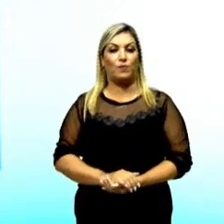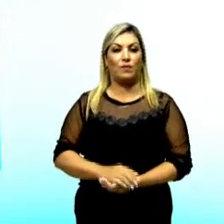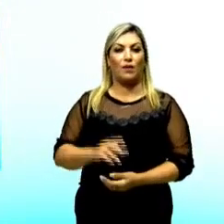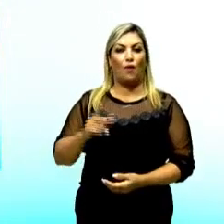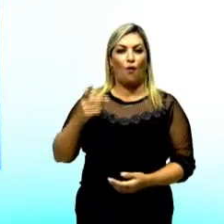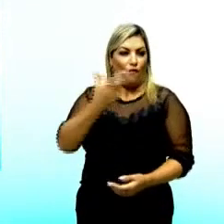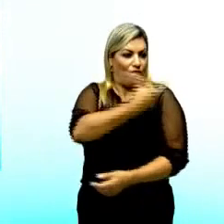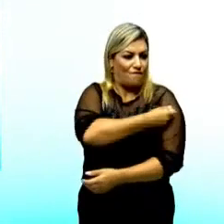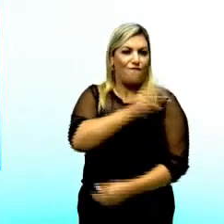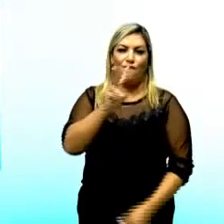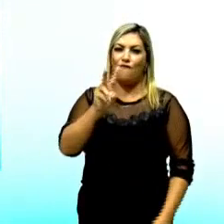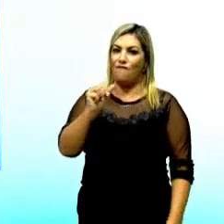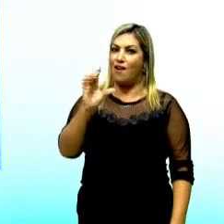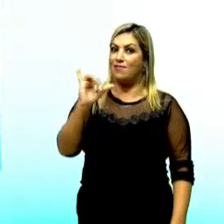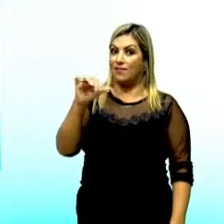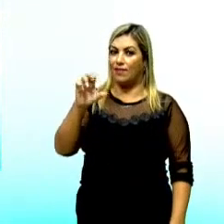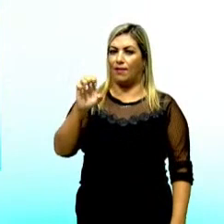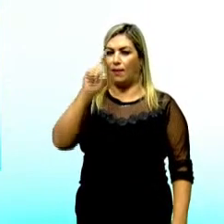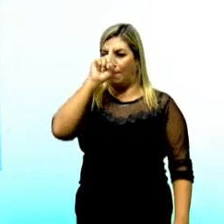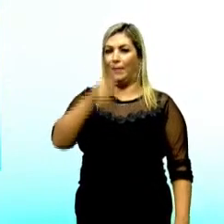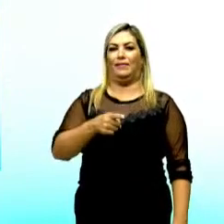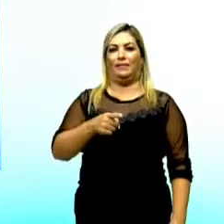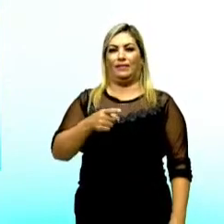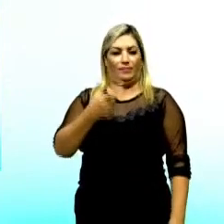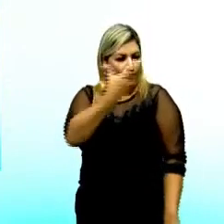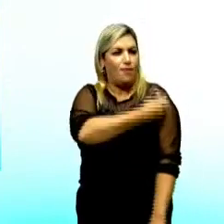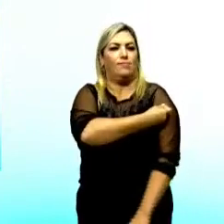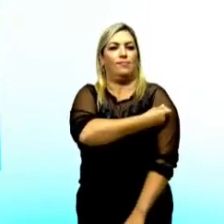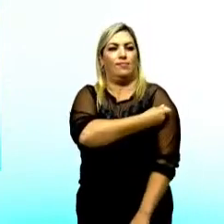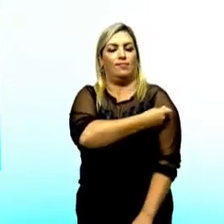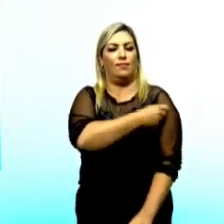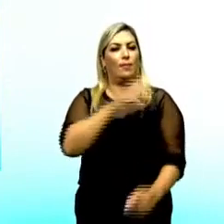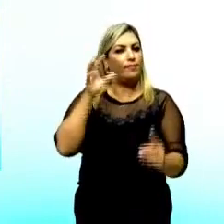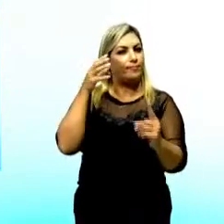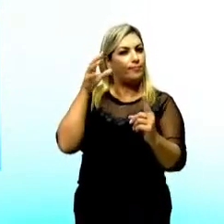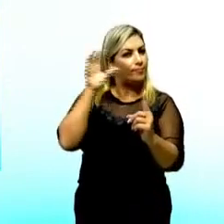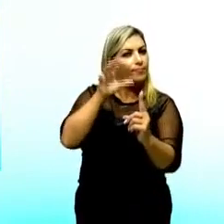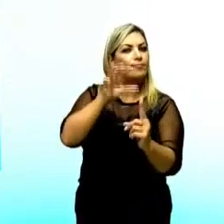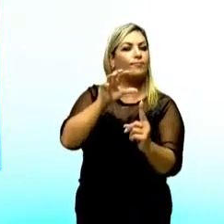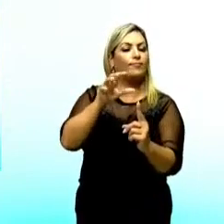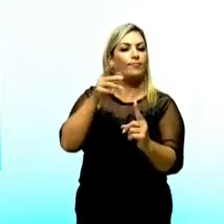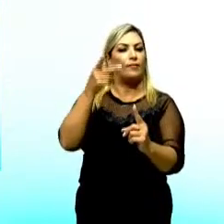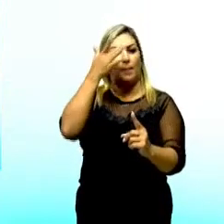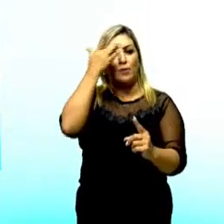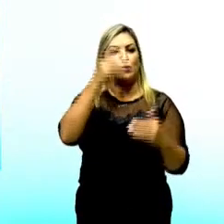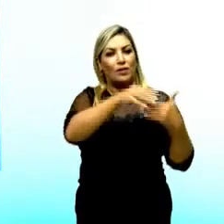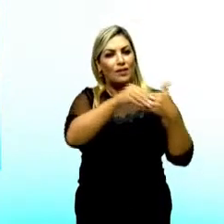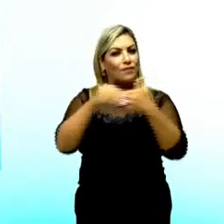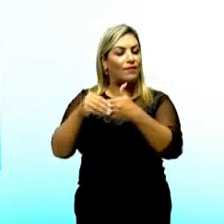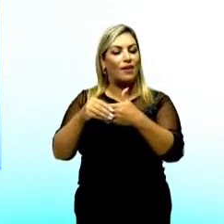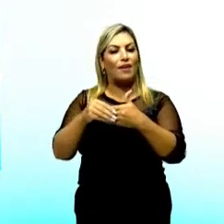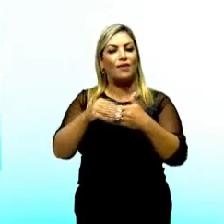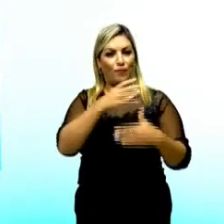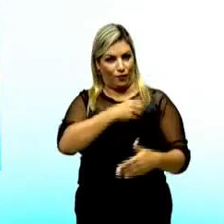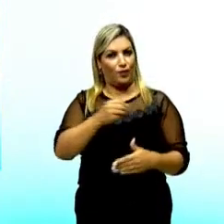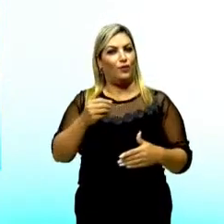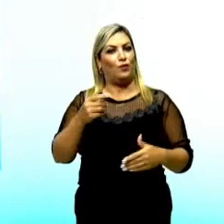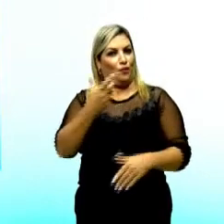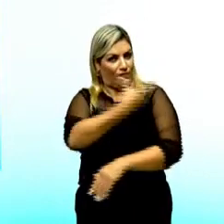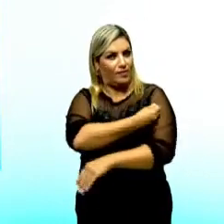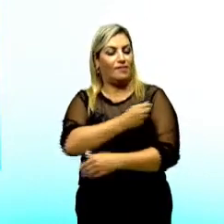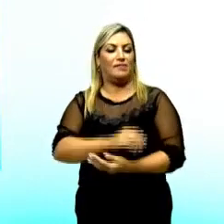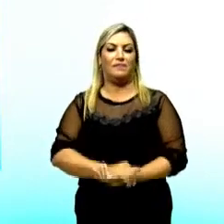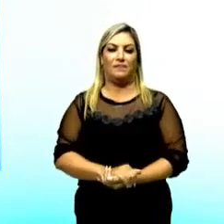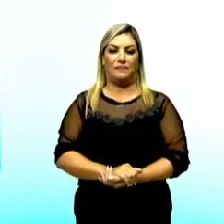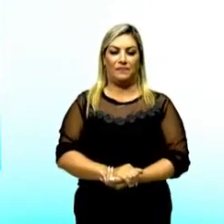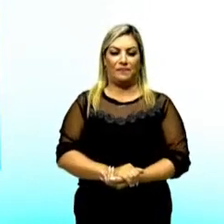verbo que está no imperativo e ele indica uma ordem justamente para convencer a pessoa a levar o seu filho. Olha uma outra